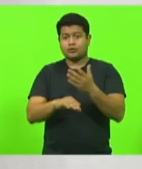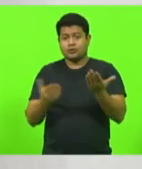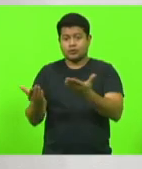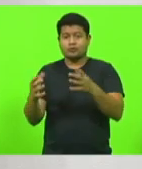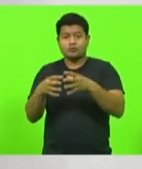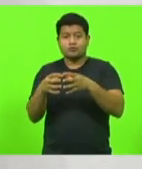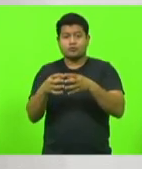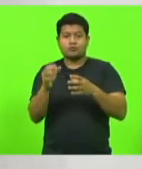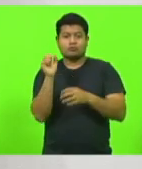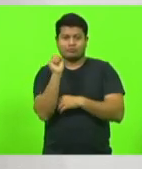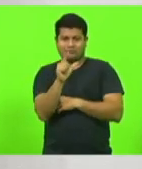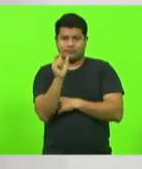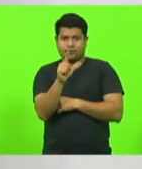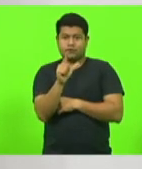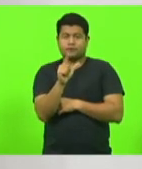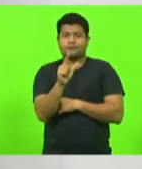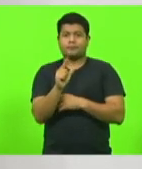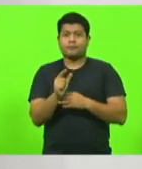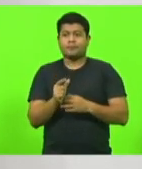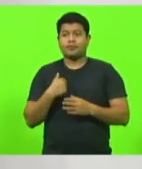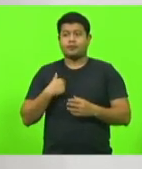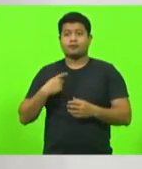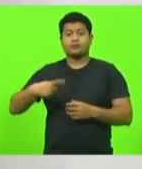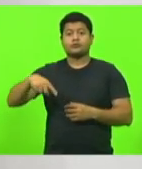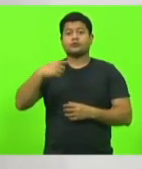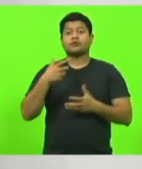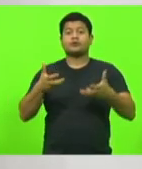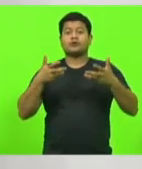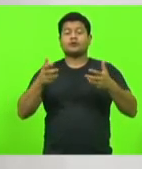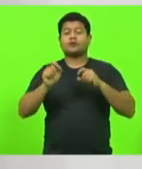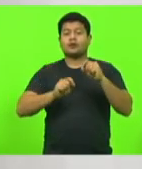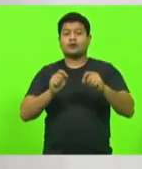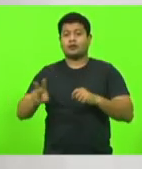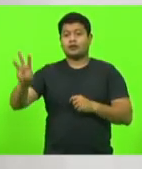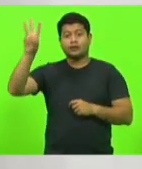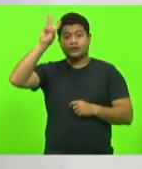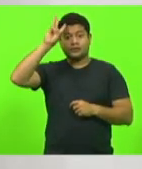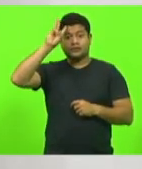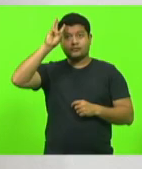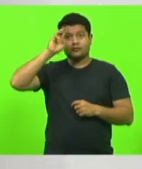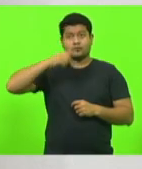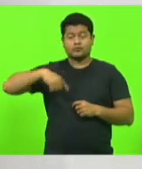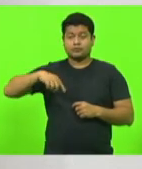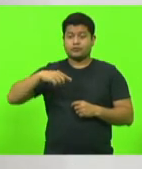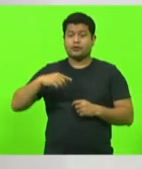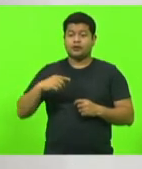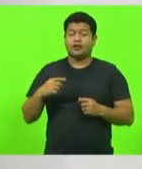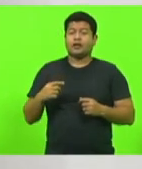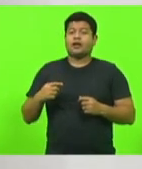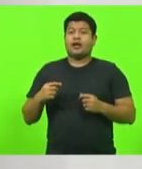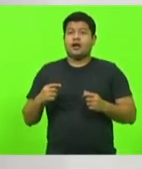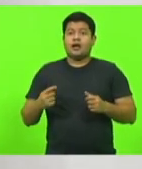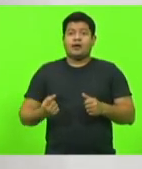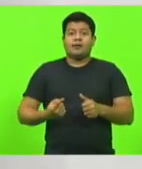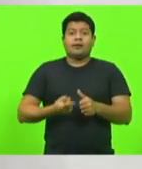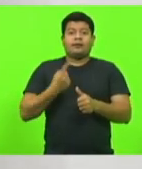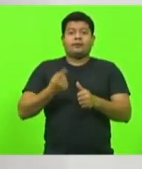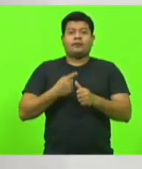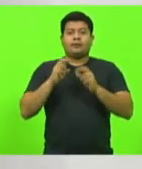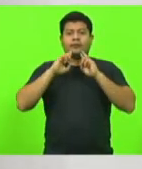perspectiva era que, nessa terça-feira, nós tivéssemos, nós conseguíssemos realizar a nossa primeira reunião